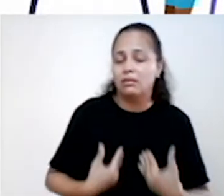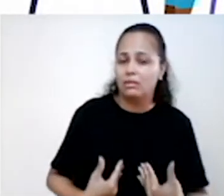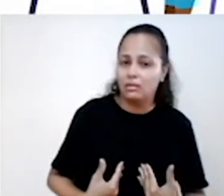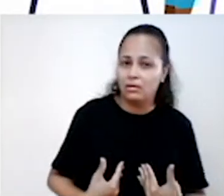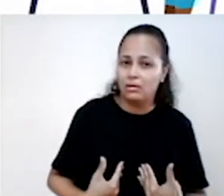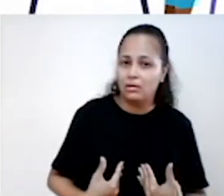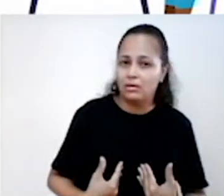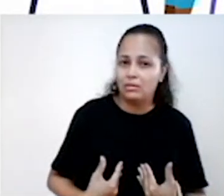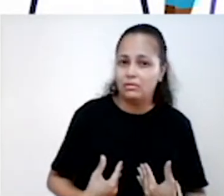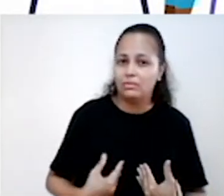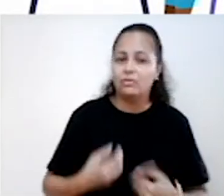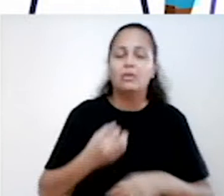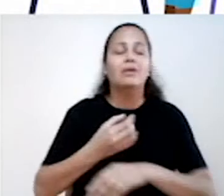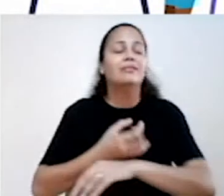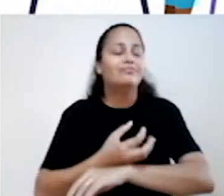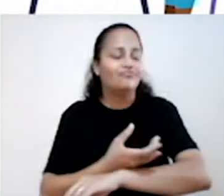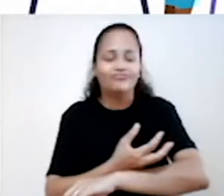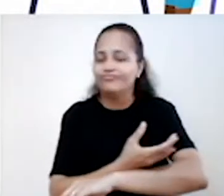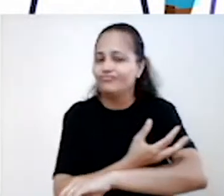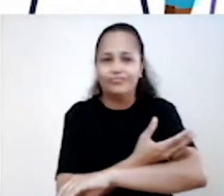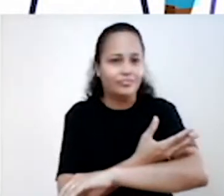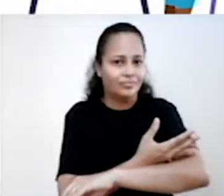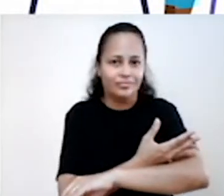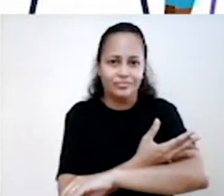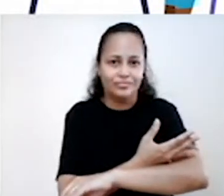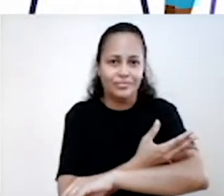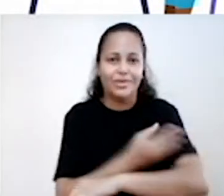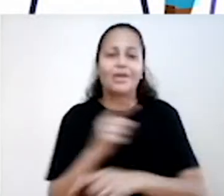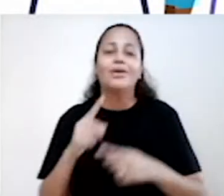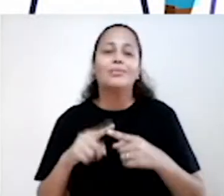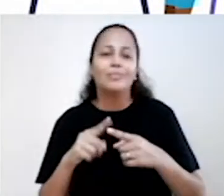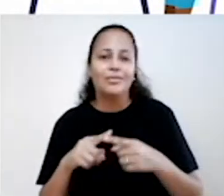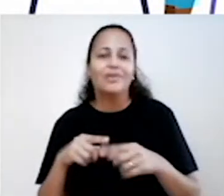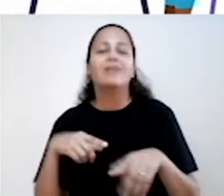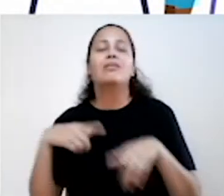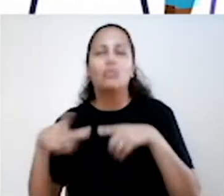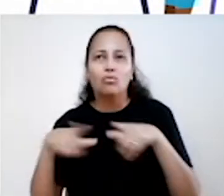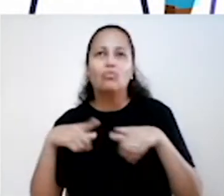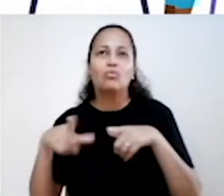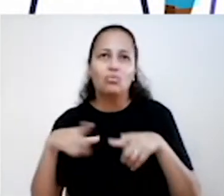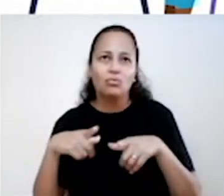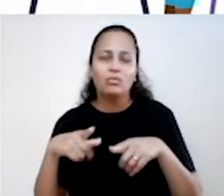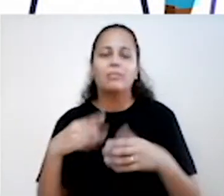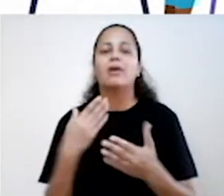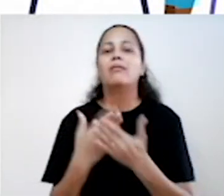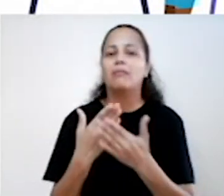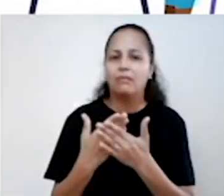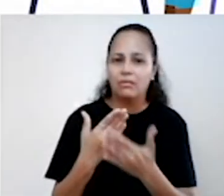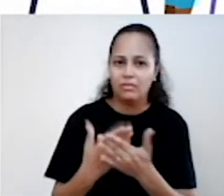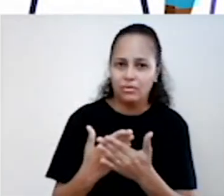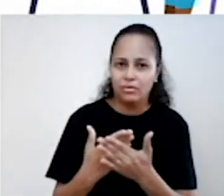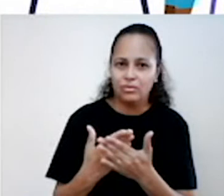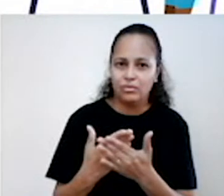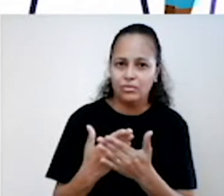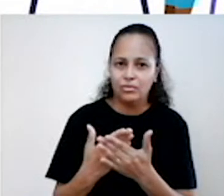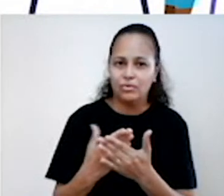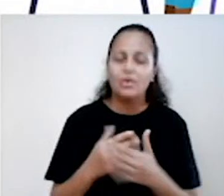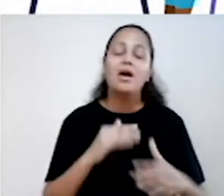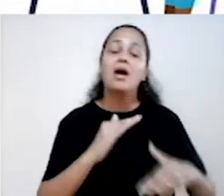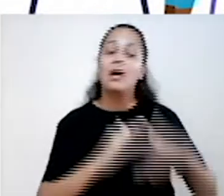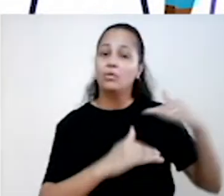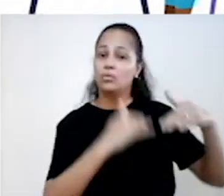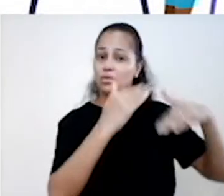esgotado emocionalmente, em virtude das exigências do estudo ou trabalho. A descrença é entendida como o